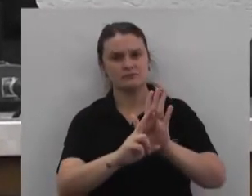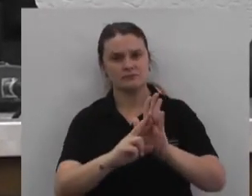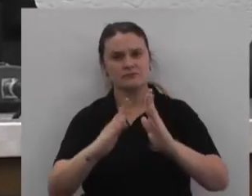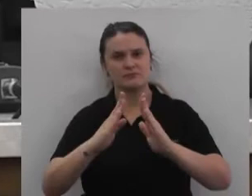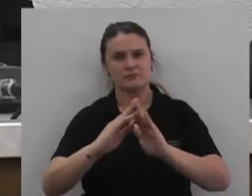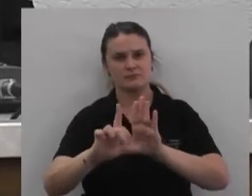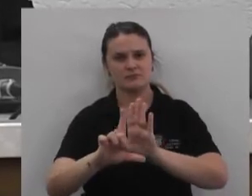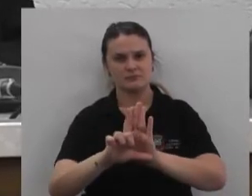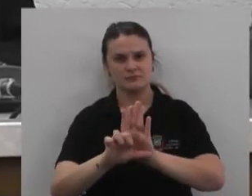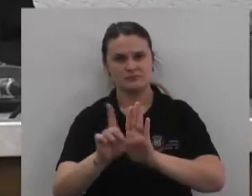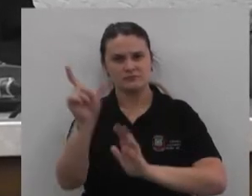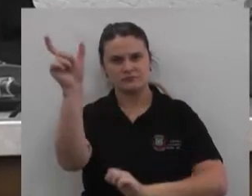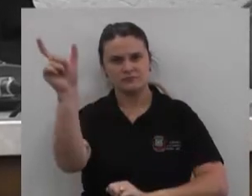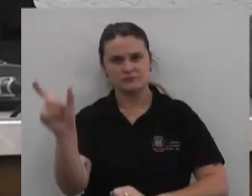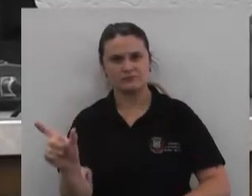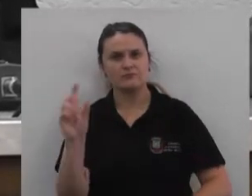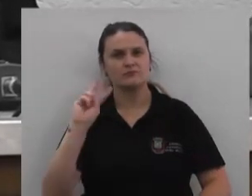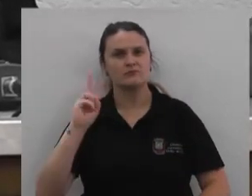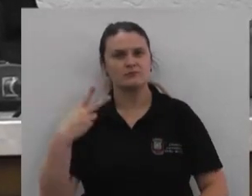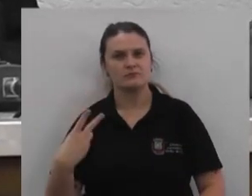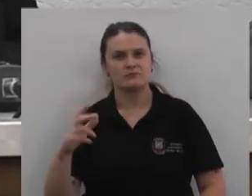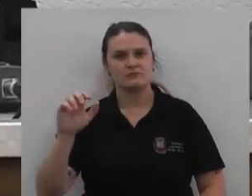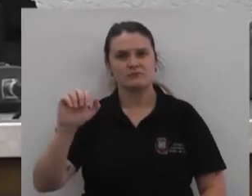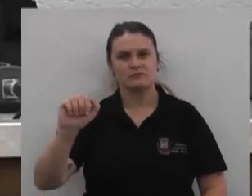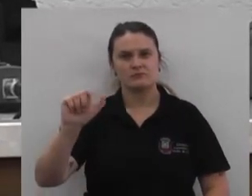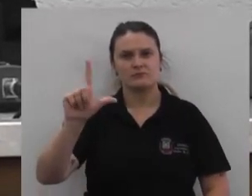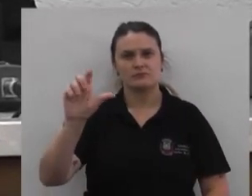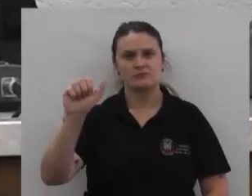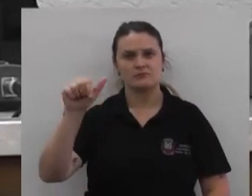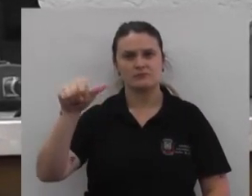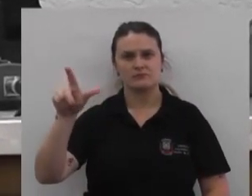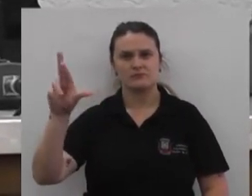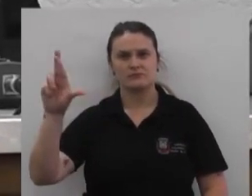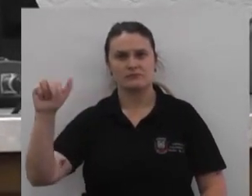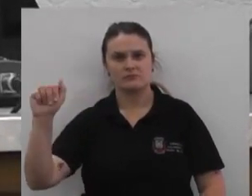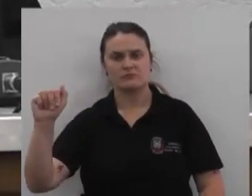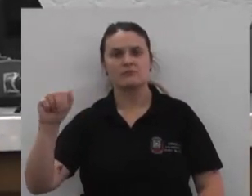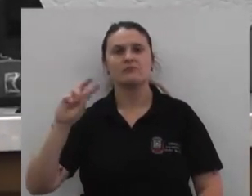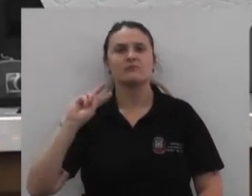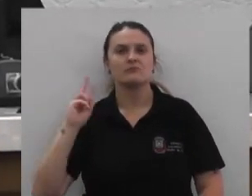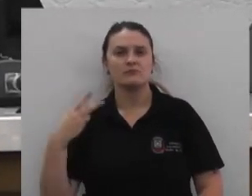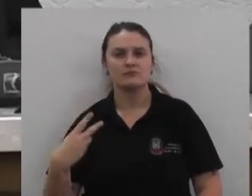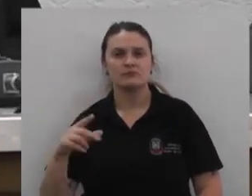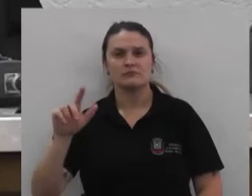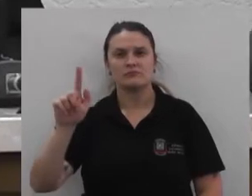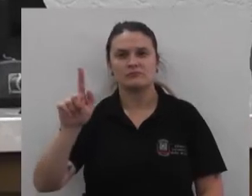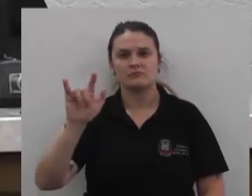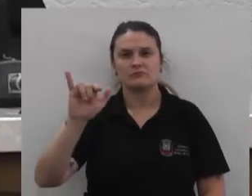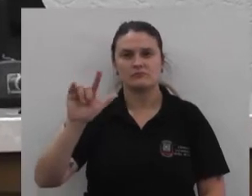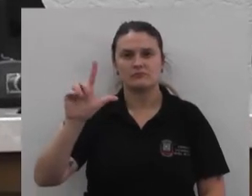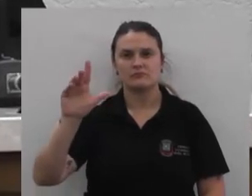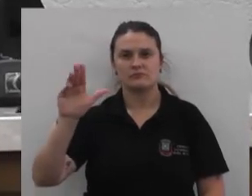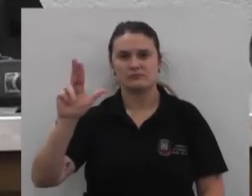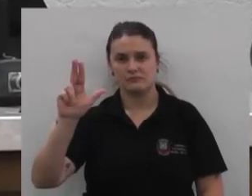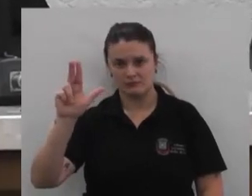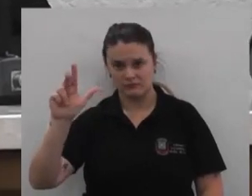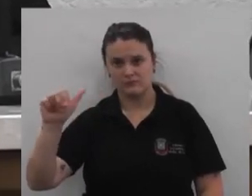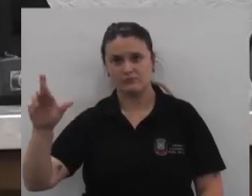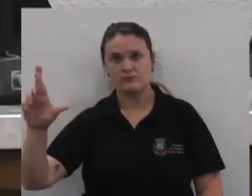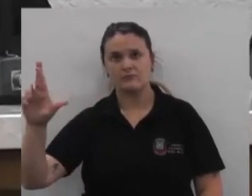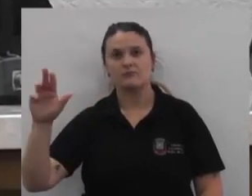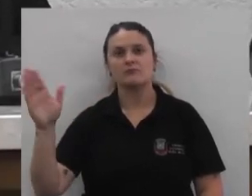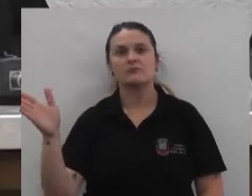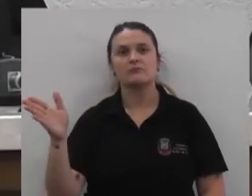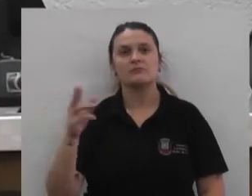nessa Casa de Leis Pela vereadora Alandra Roveda Grando Vereadores Gilmar Carlos Pogosch Emerson de